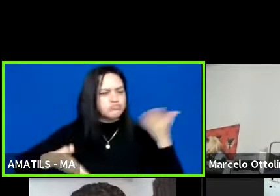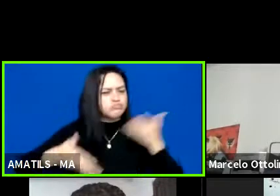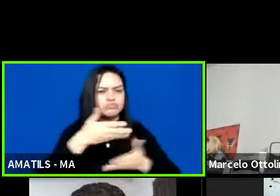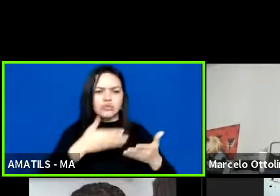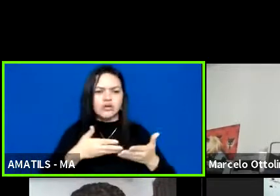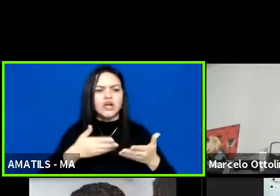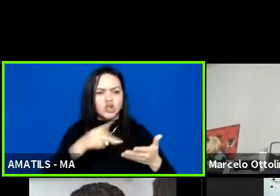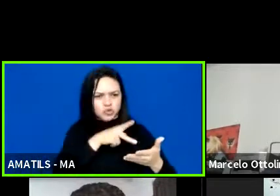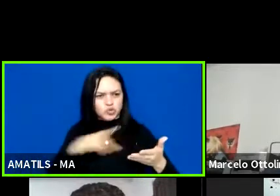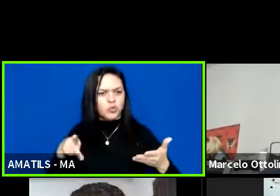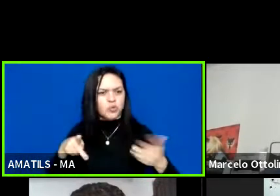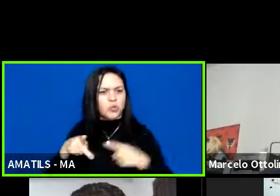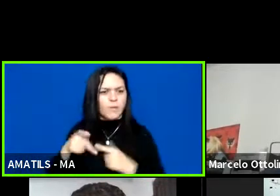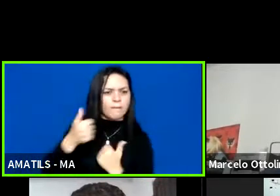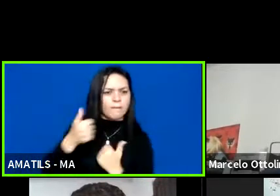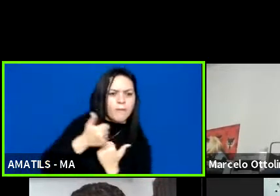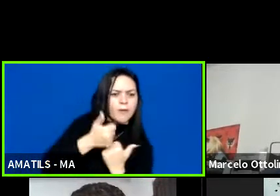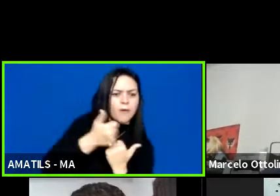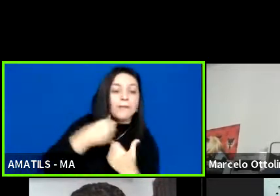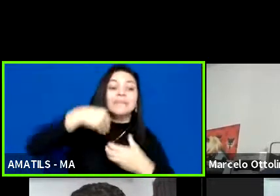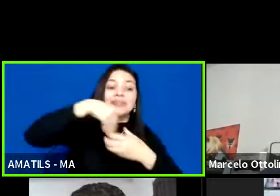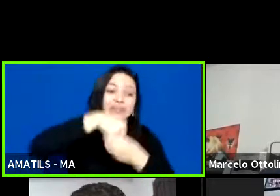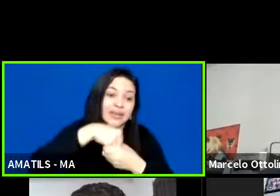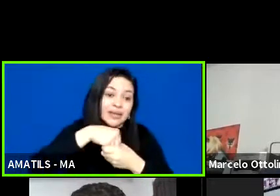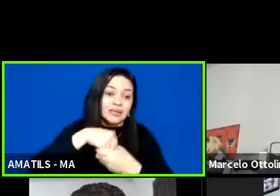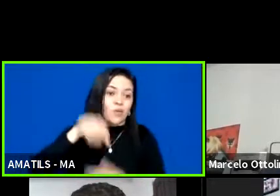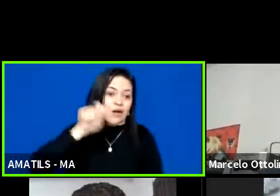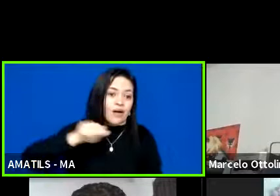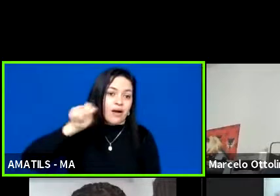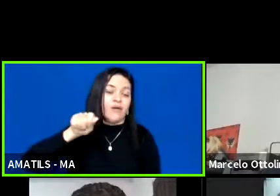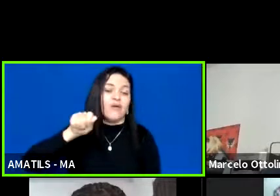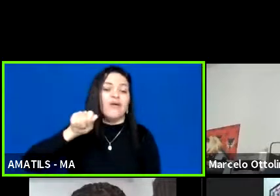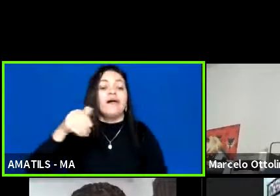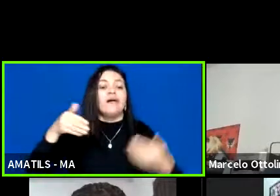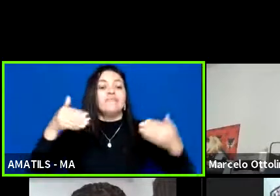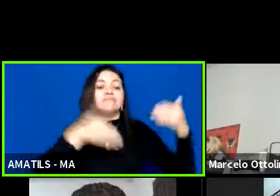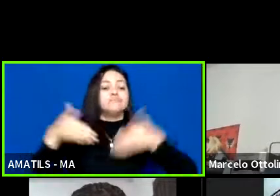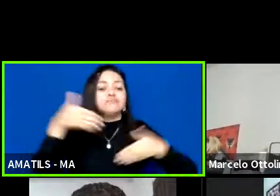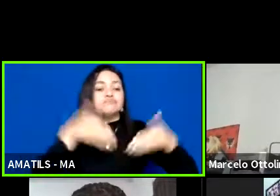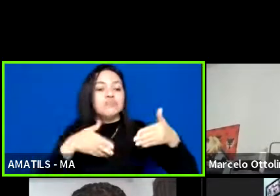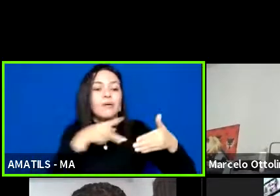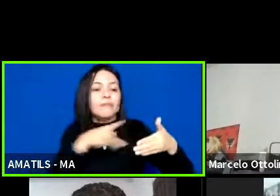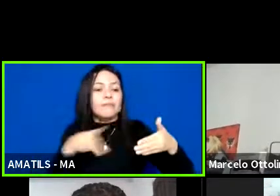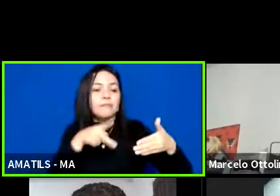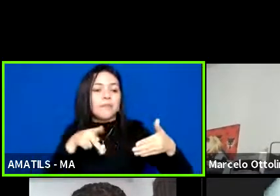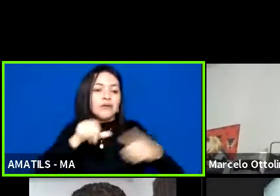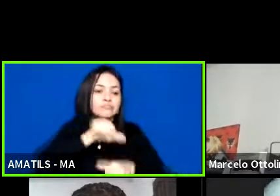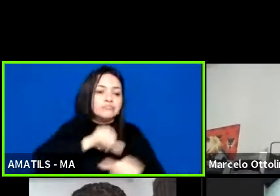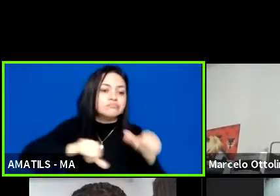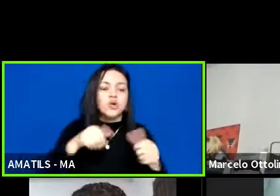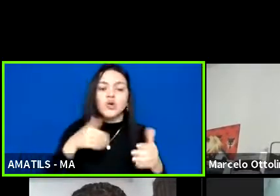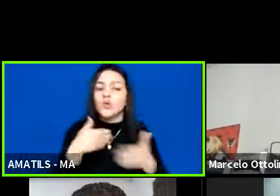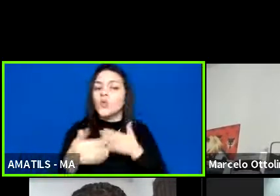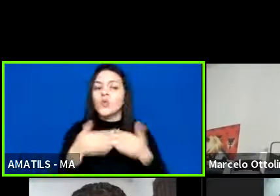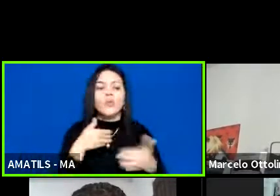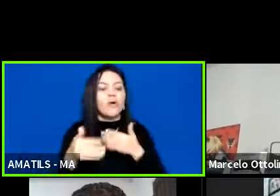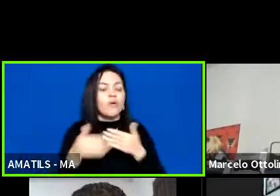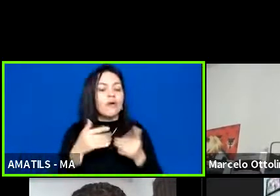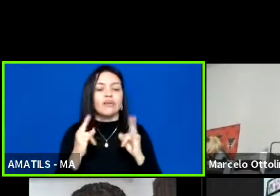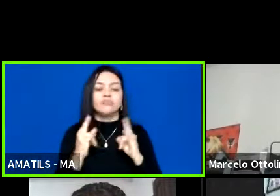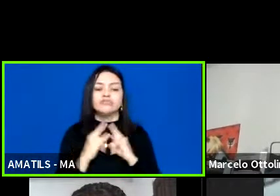do poder dentro dessas federações, dessas associações, enfim, de qualquer entidade esportiva, e que